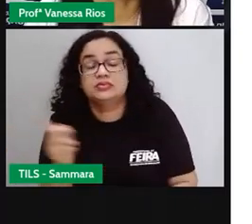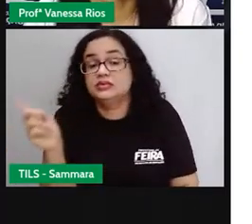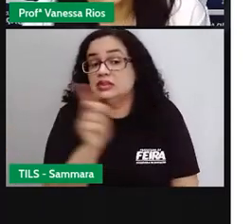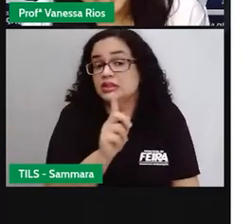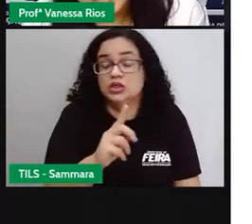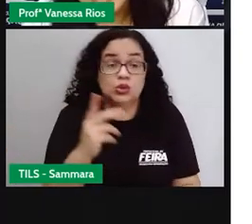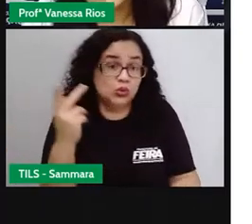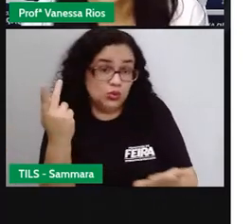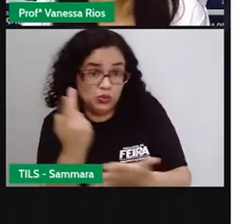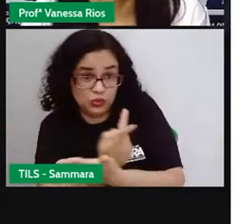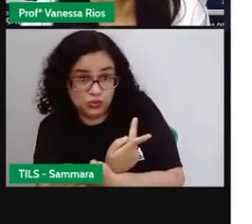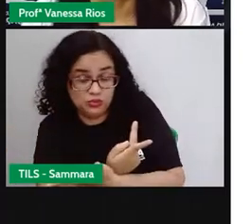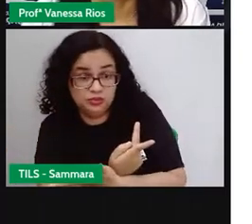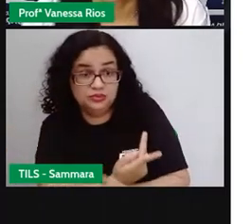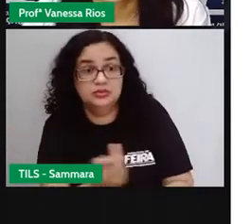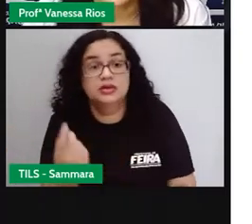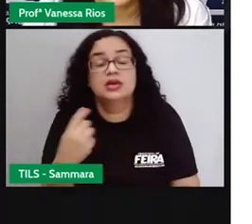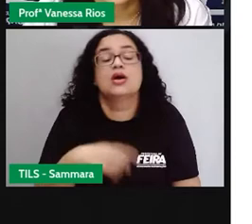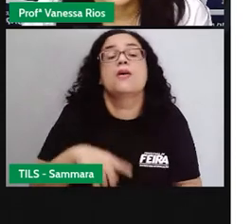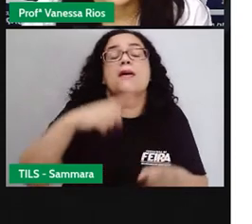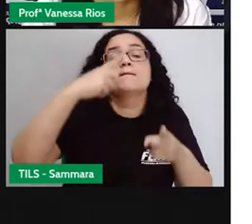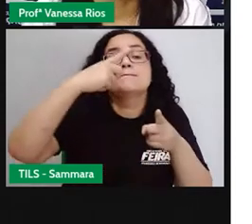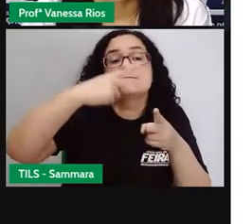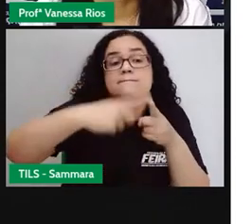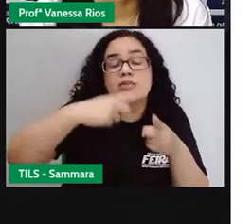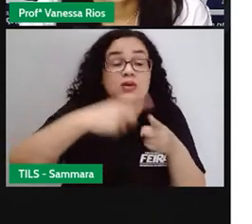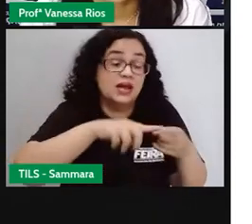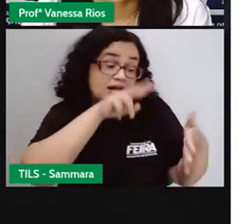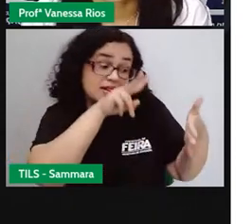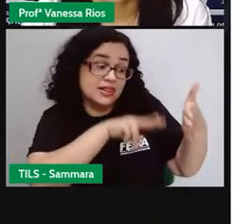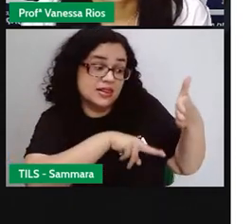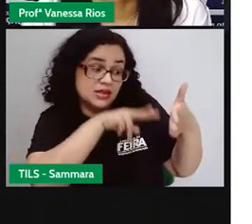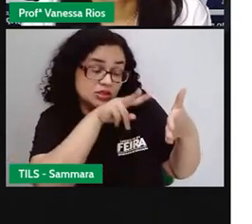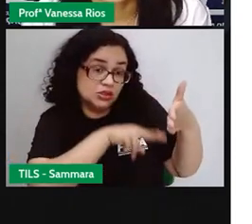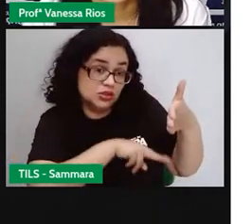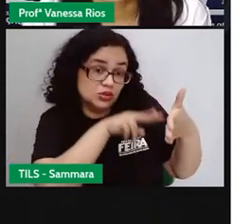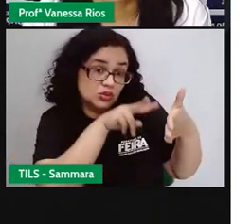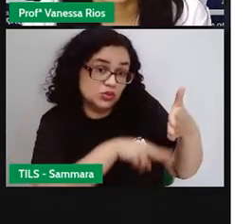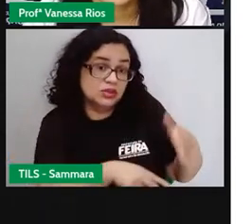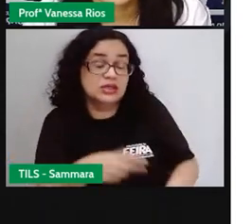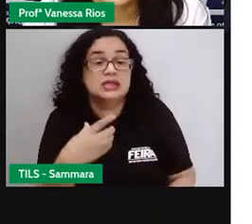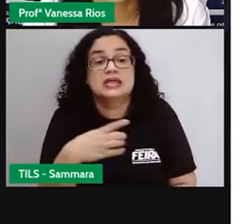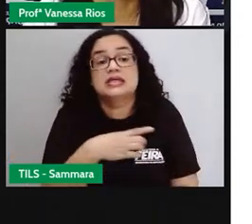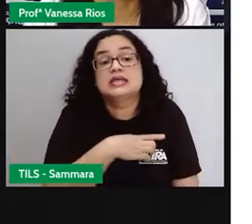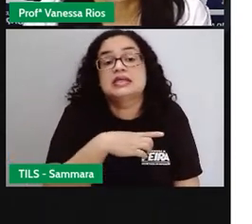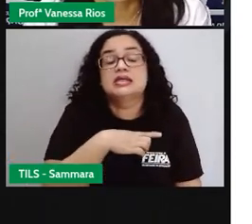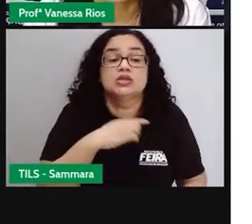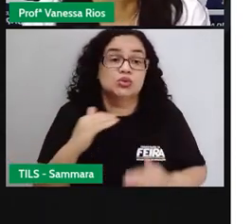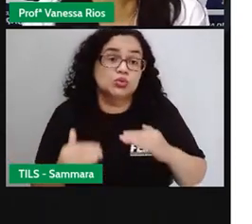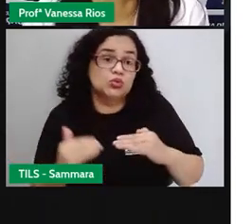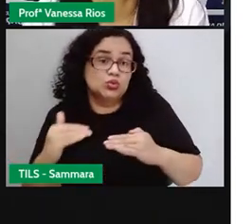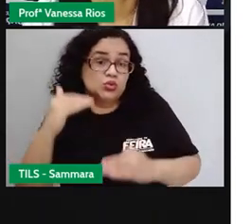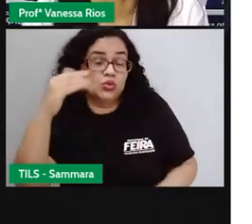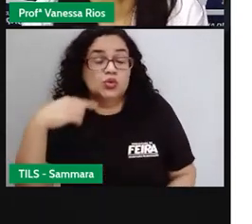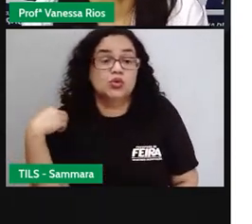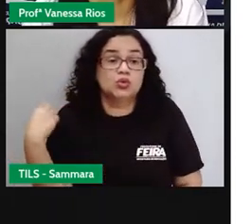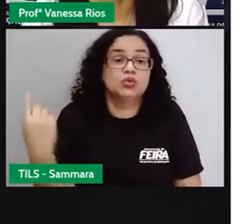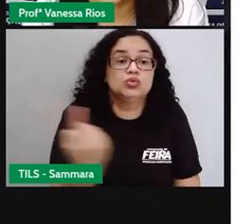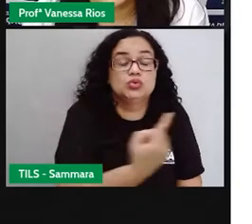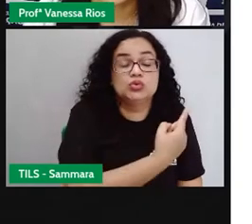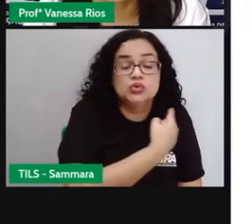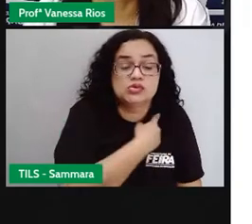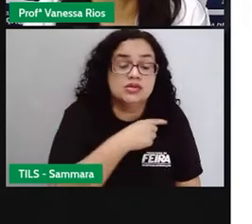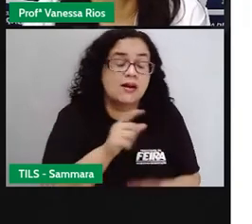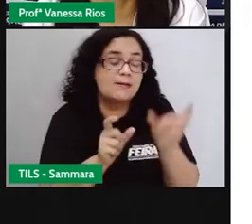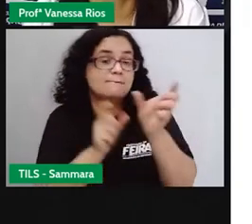não acontecem, o porquê, a leitura nos proporciona aí um enriquecimento do nosso vocabulário,